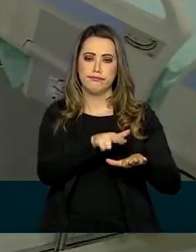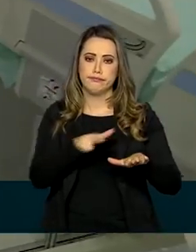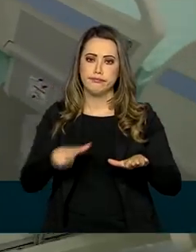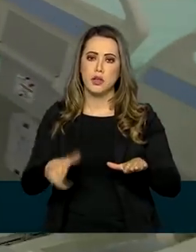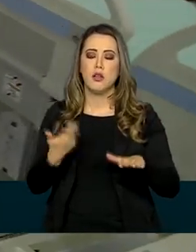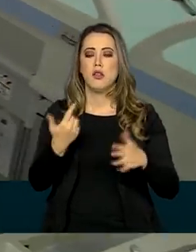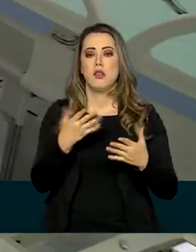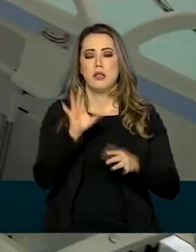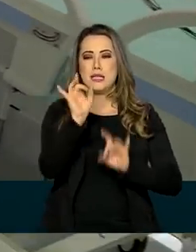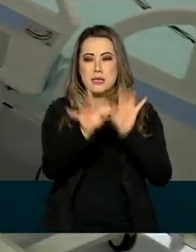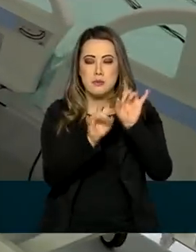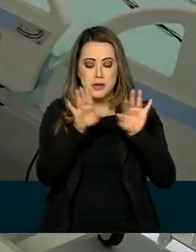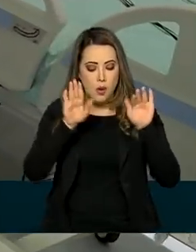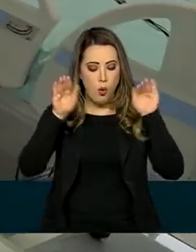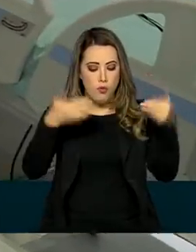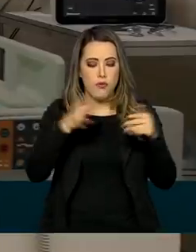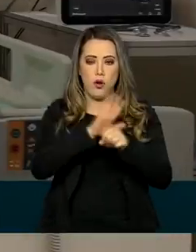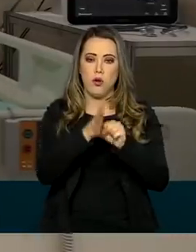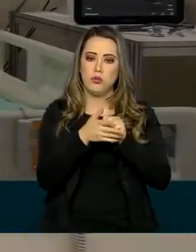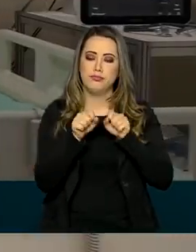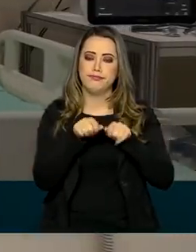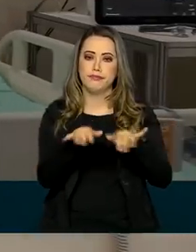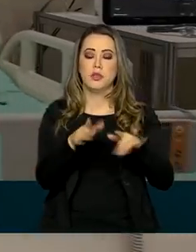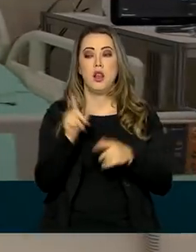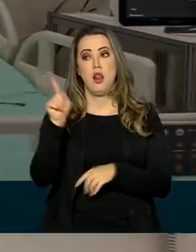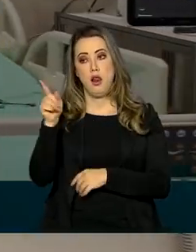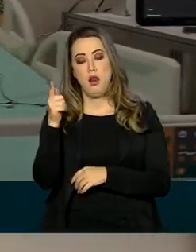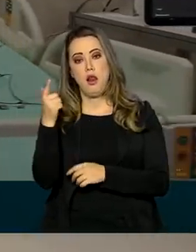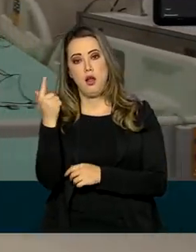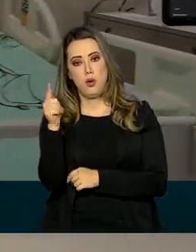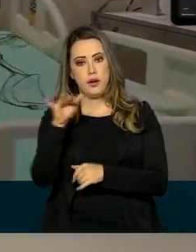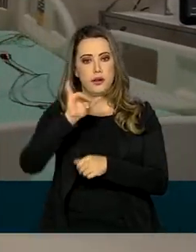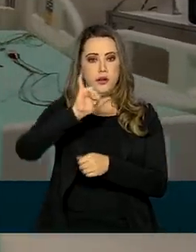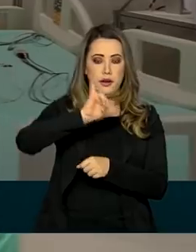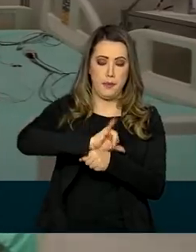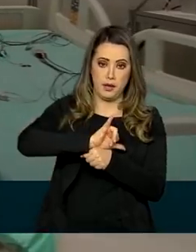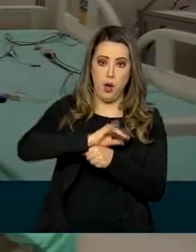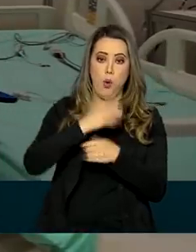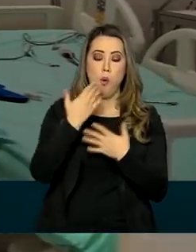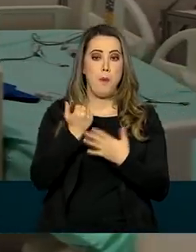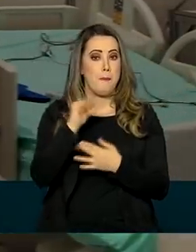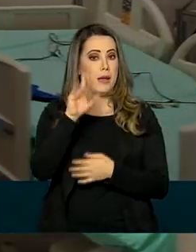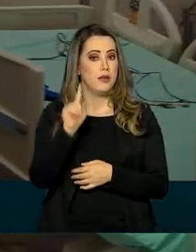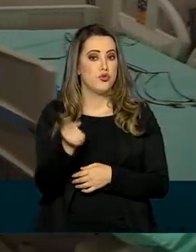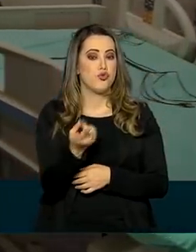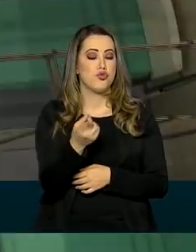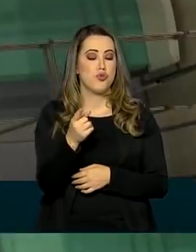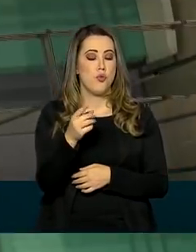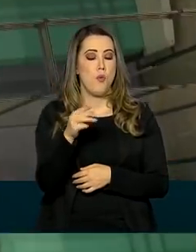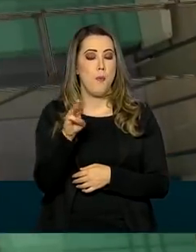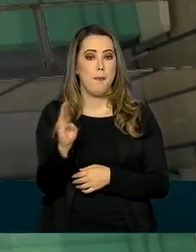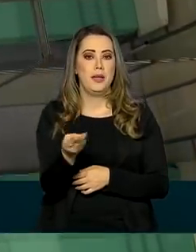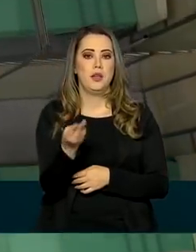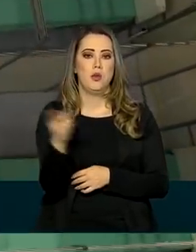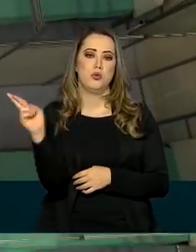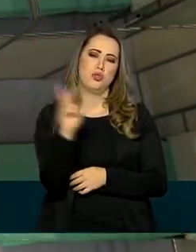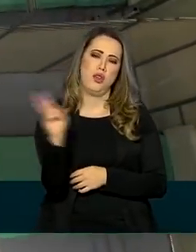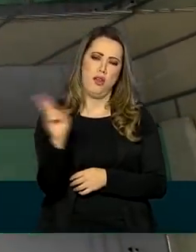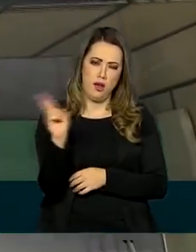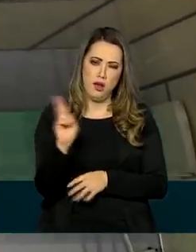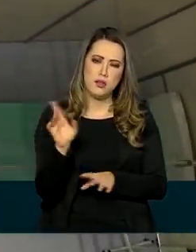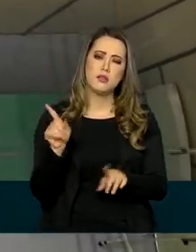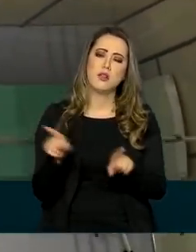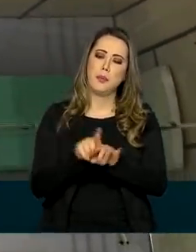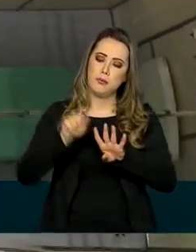para pacientes com Covid-19 na cidade de Goiânia. Para isso, mais de R 1.800.000, também em